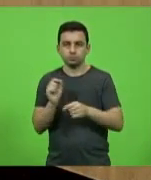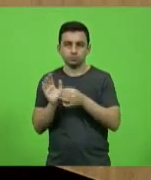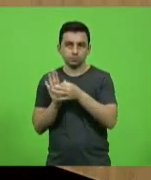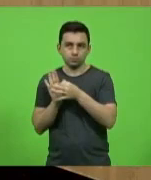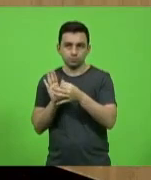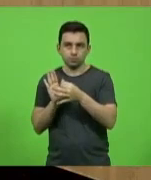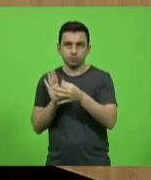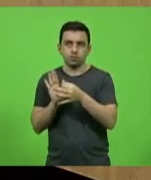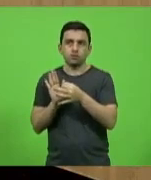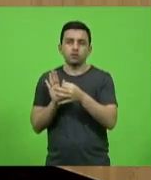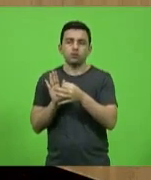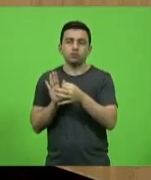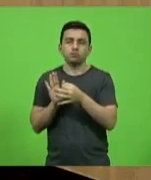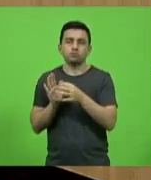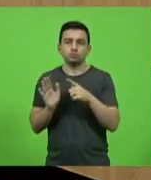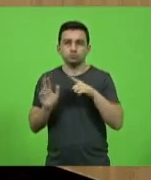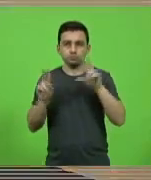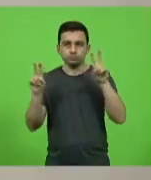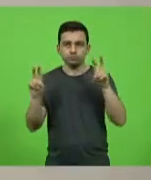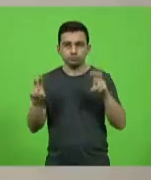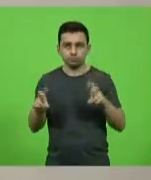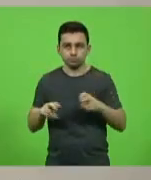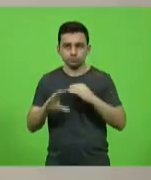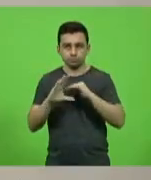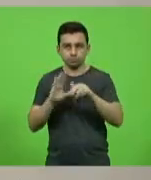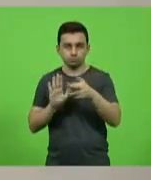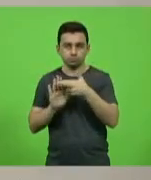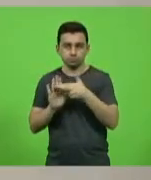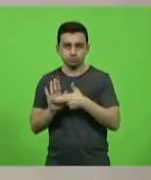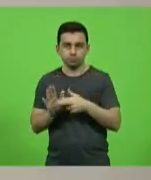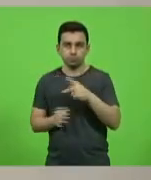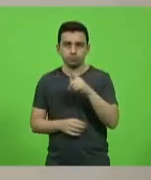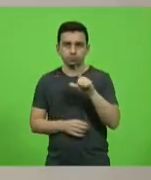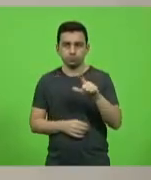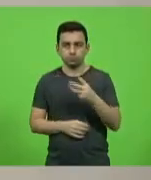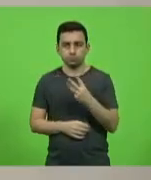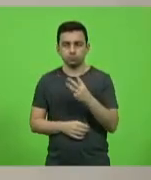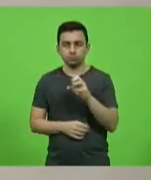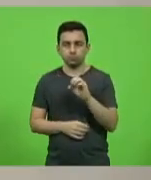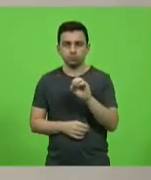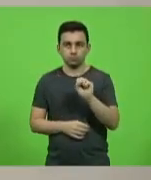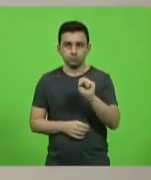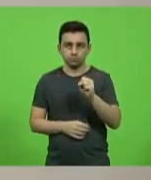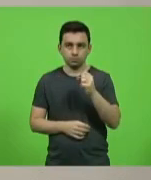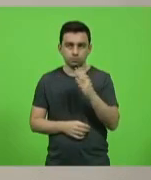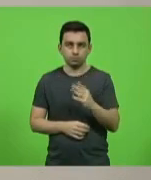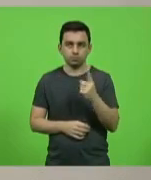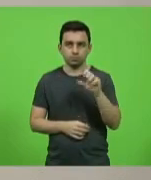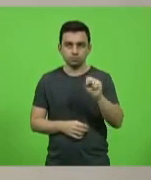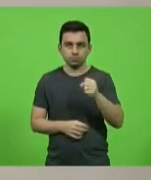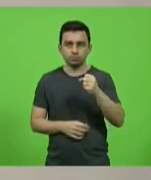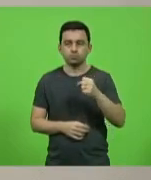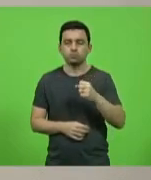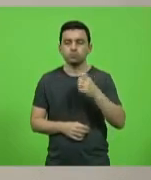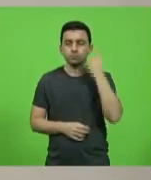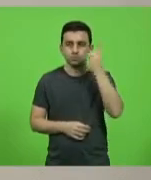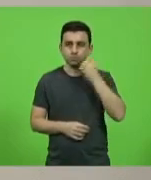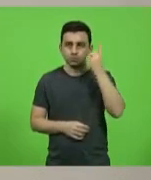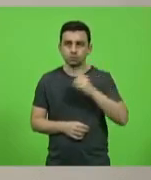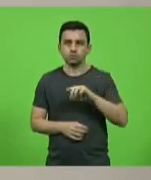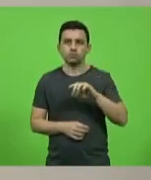terão seu encaminhamento na forma do regimento interno. IPL 308 de 2018, deputado Carlos Schiudini.